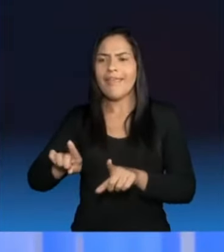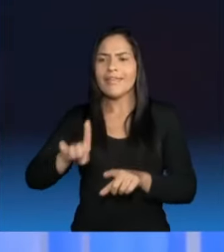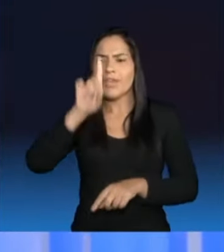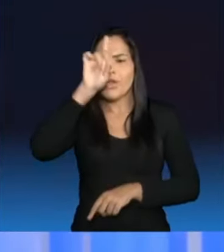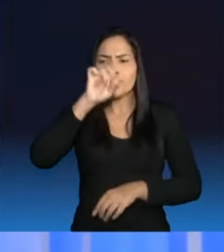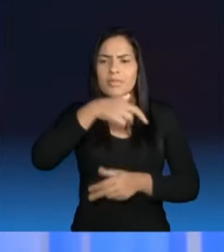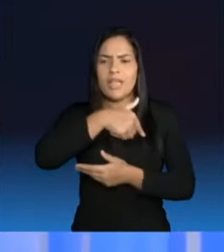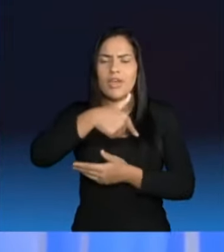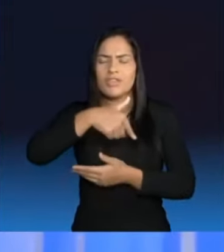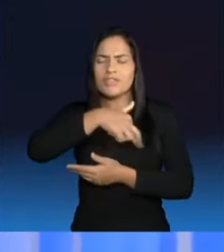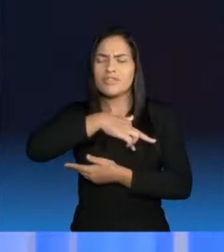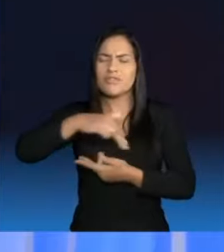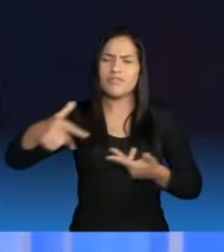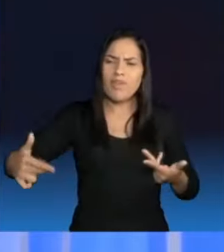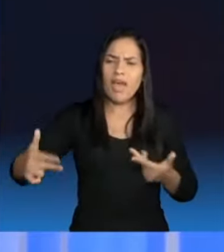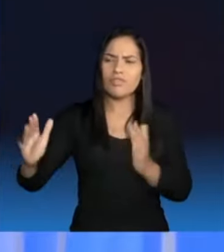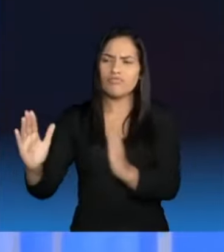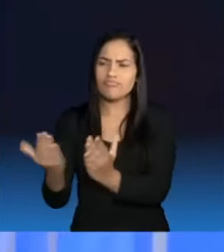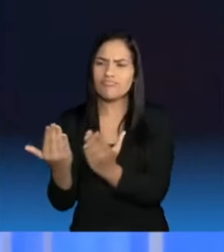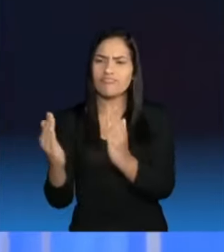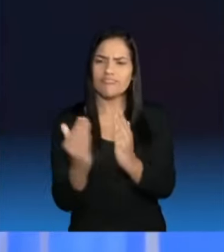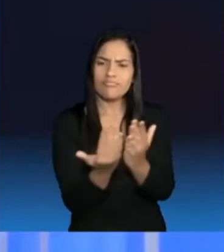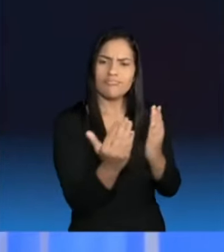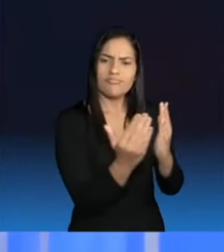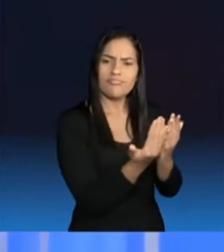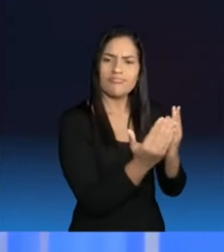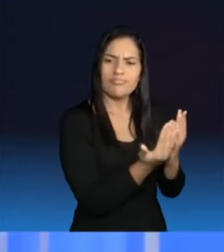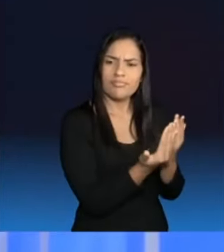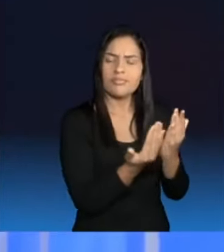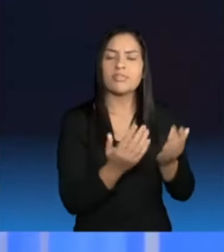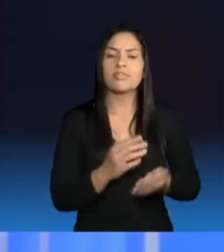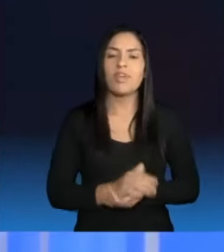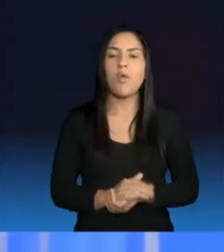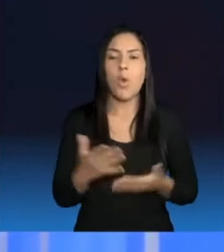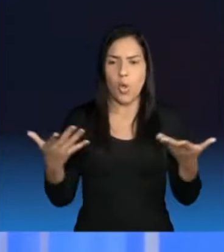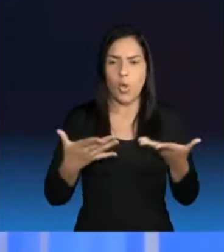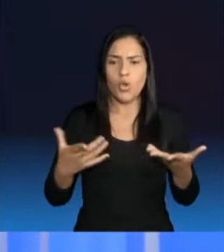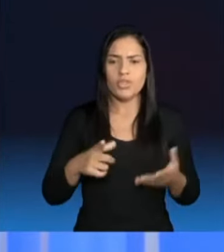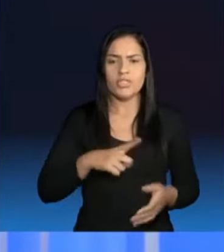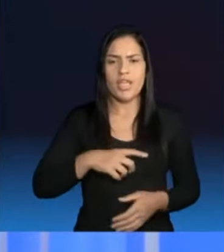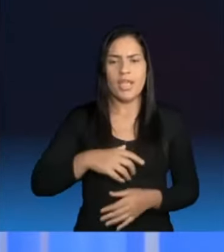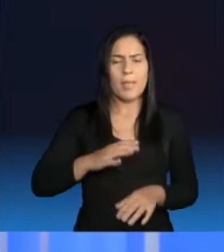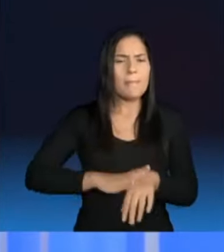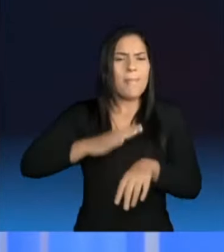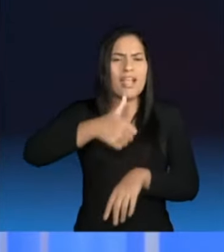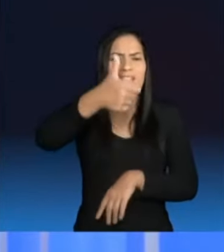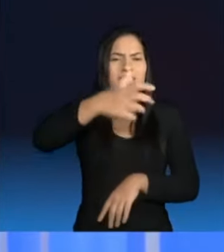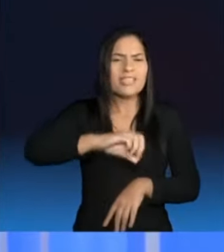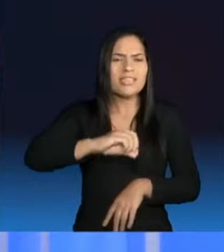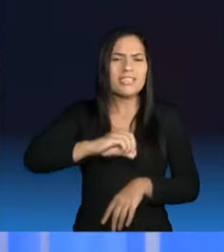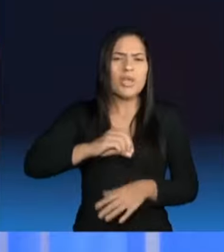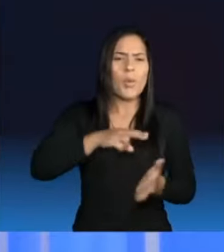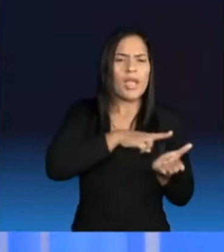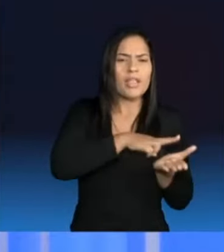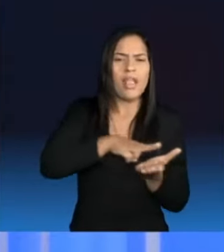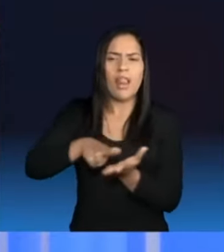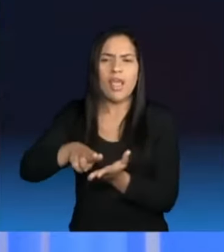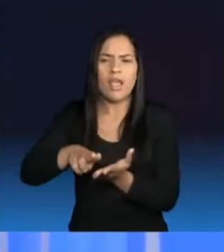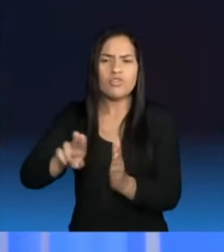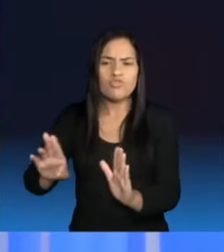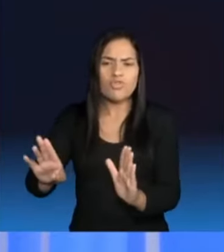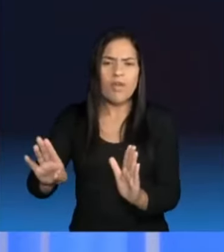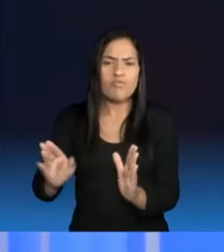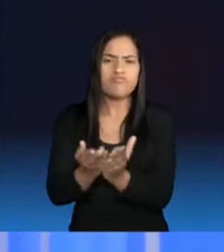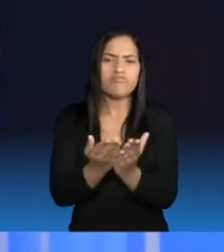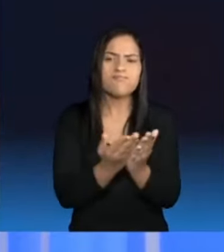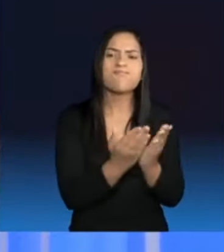Trigueiro, e hoje existem mais de 150 leitos bloqueados. E a gente pede a você, como